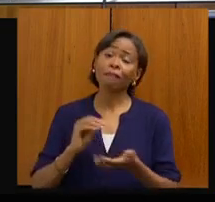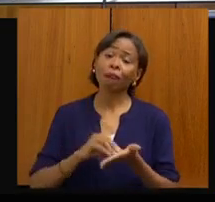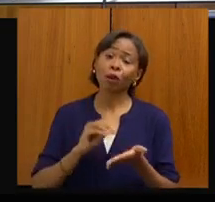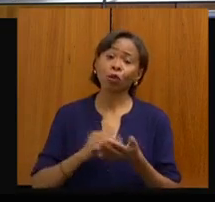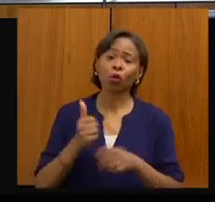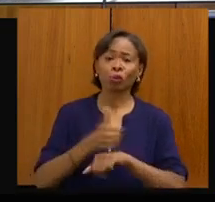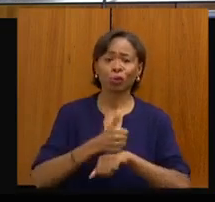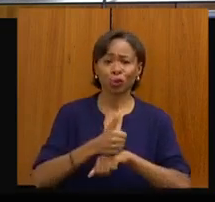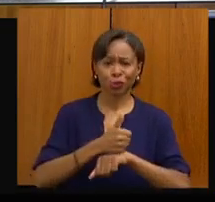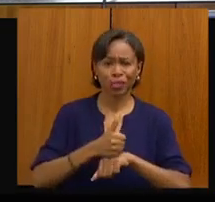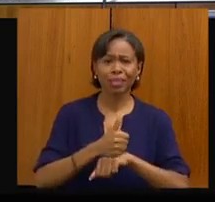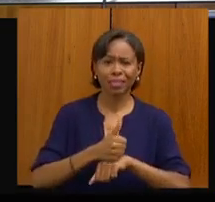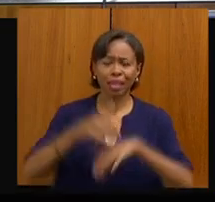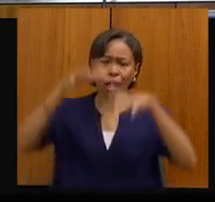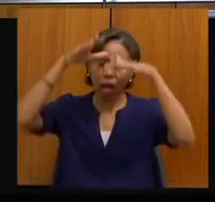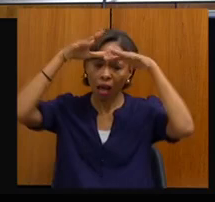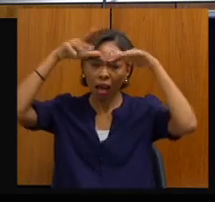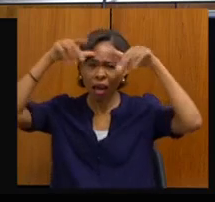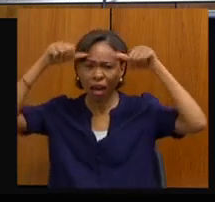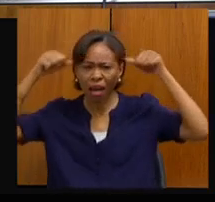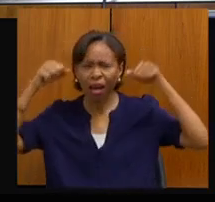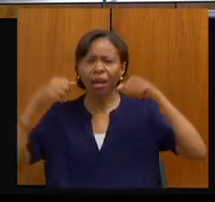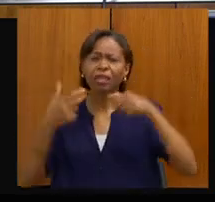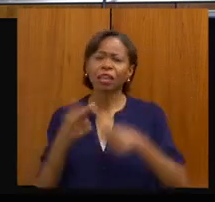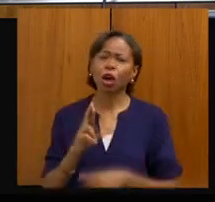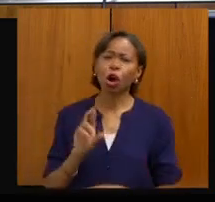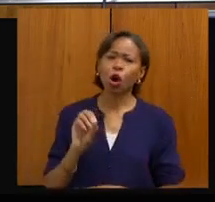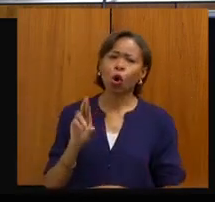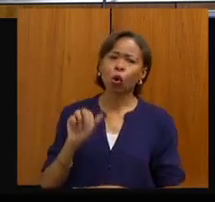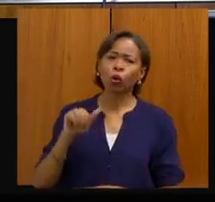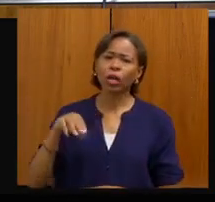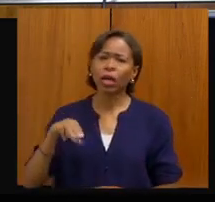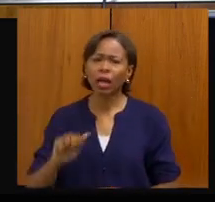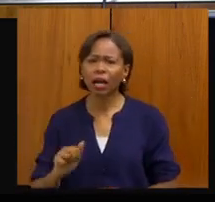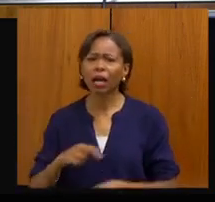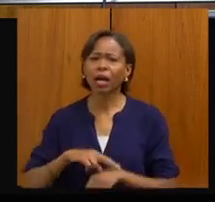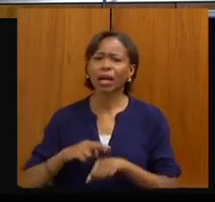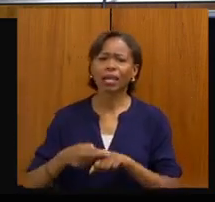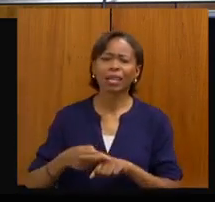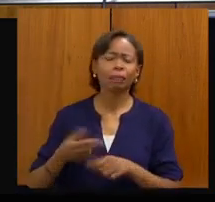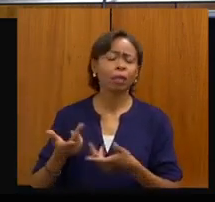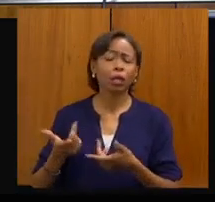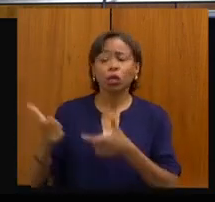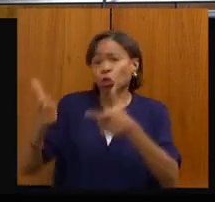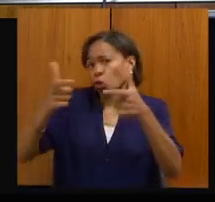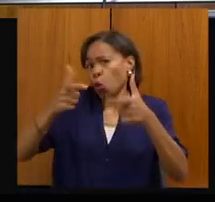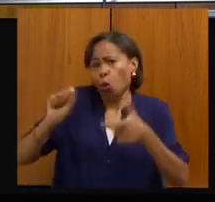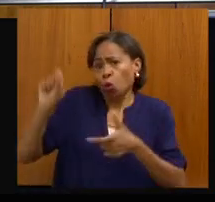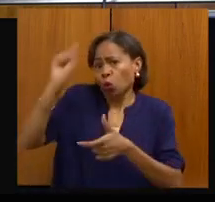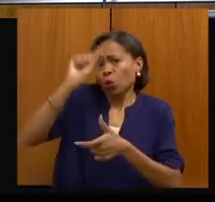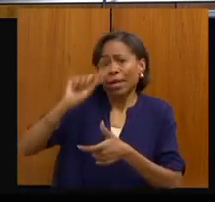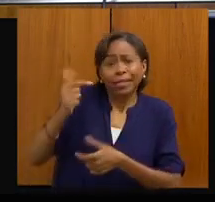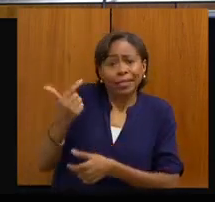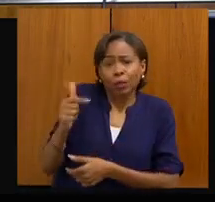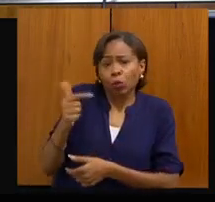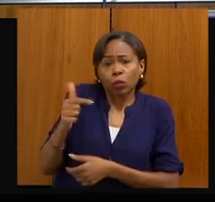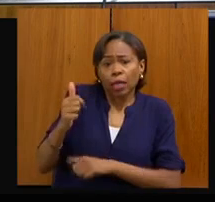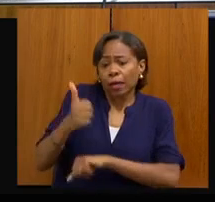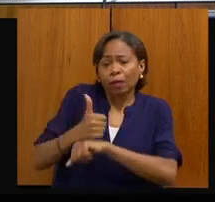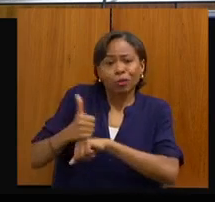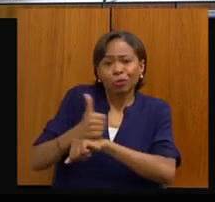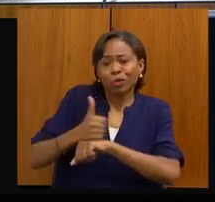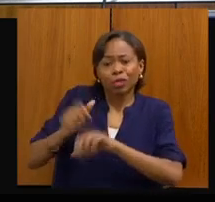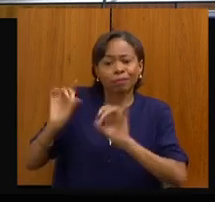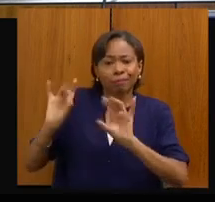Roraima, Pará, que não tem um especialista. Então, como nós fomos também protagonistas na luta desse